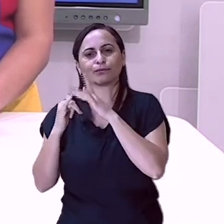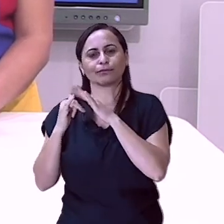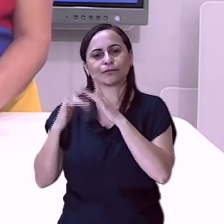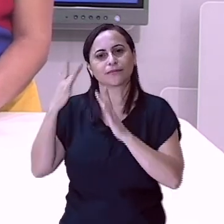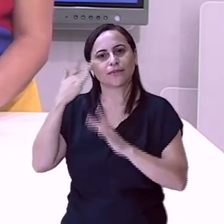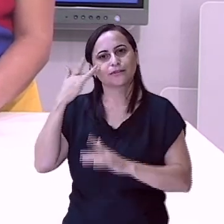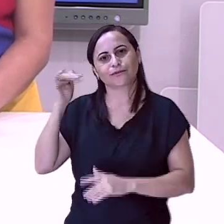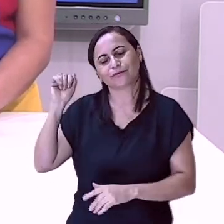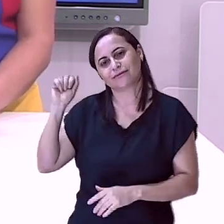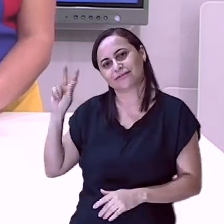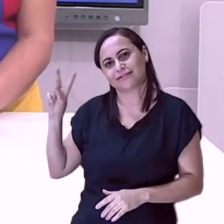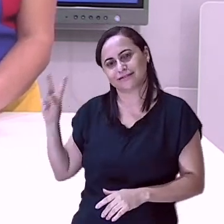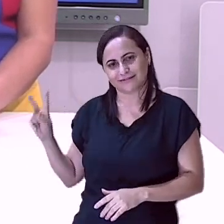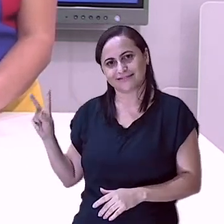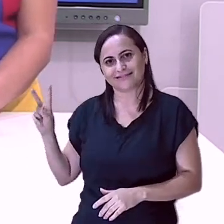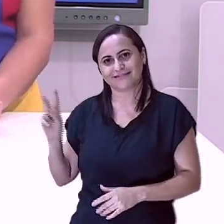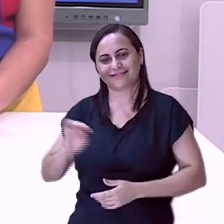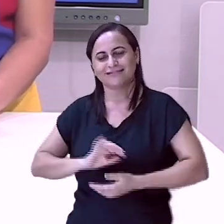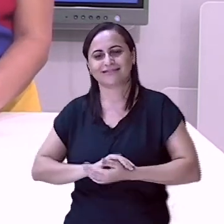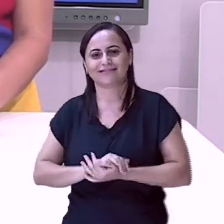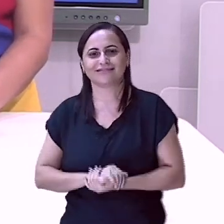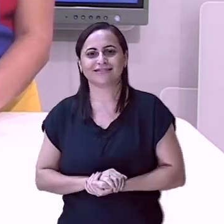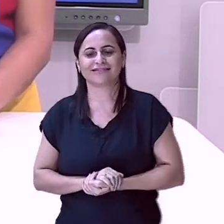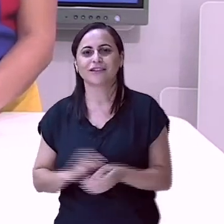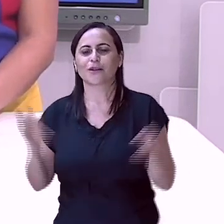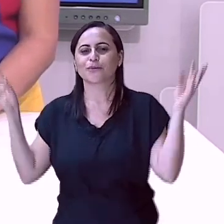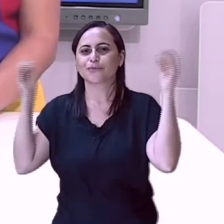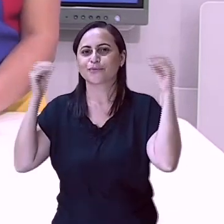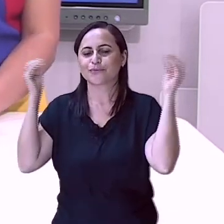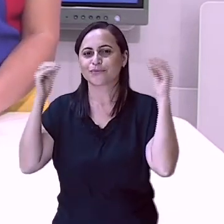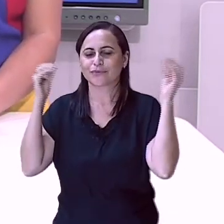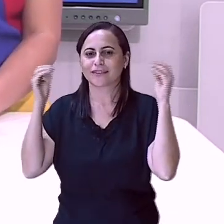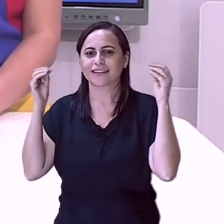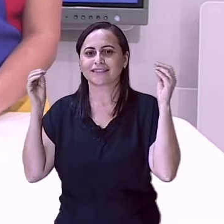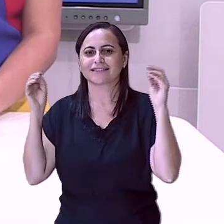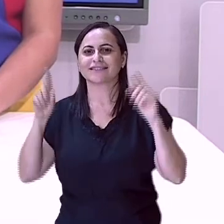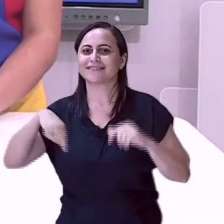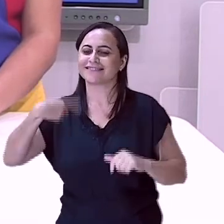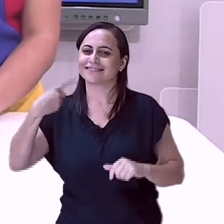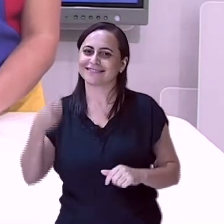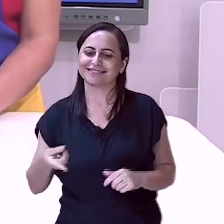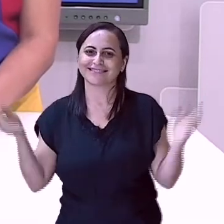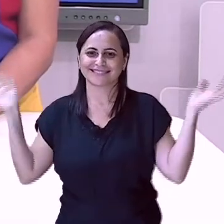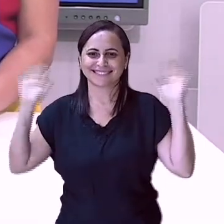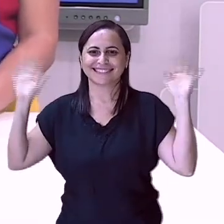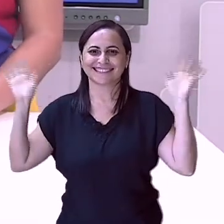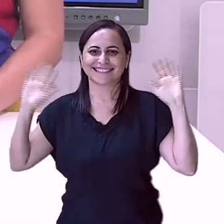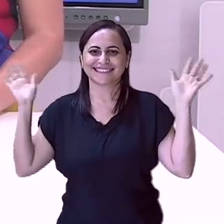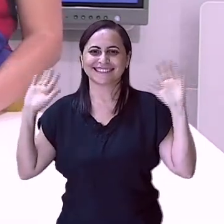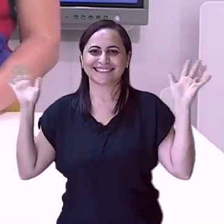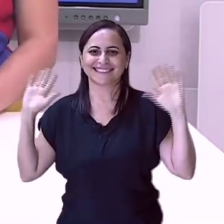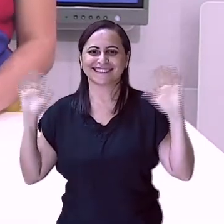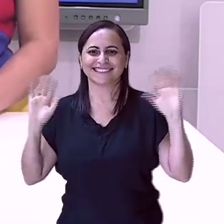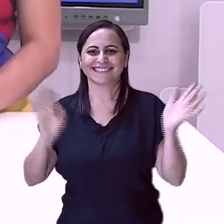sociais SmetGV. Beijos! Até a próxima. Tchau! Tchau!